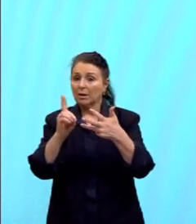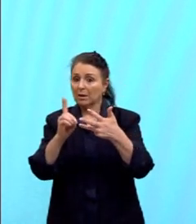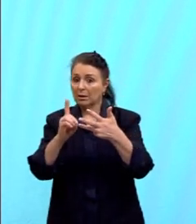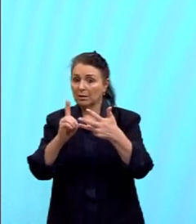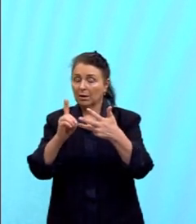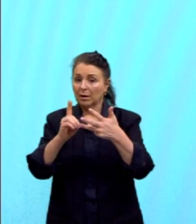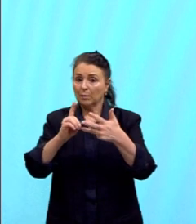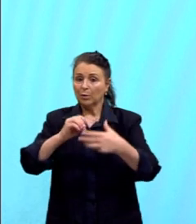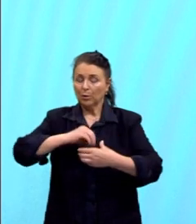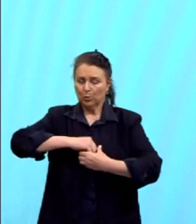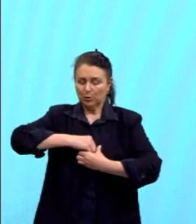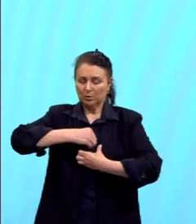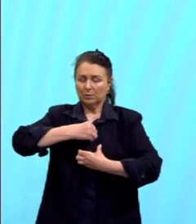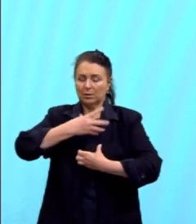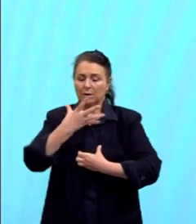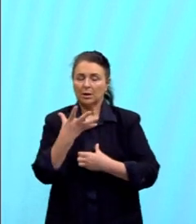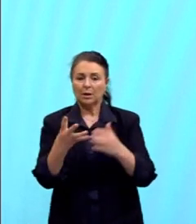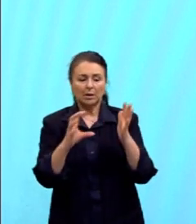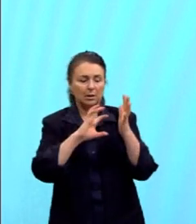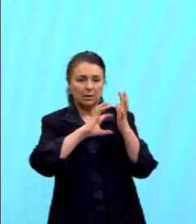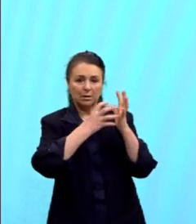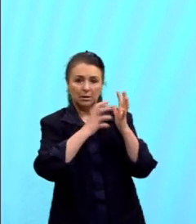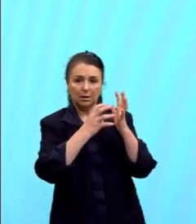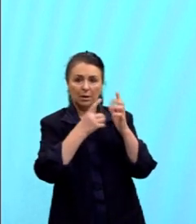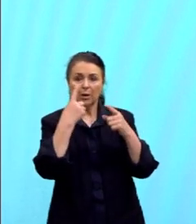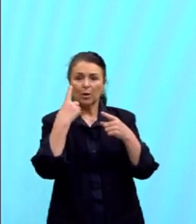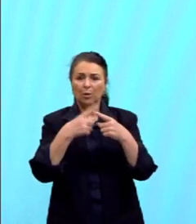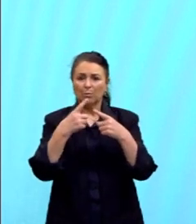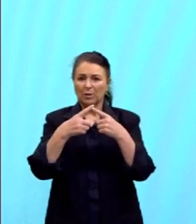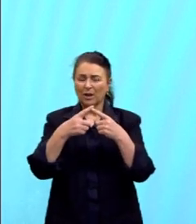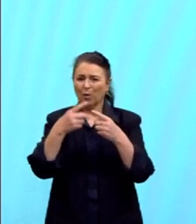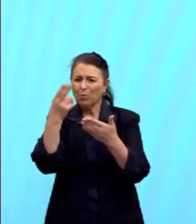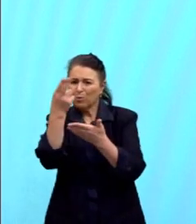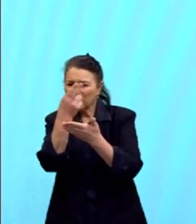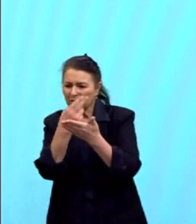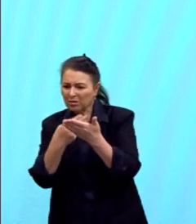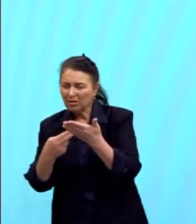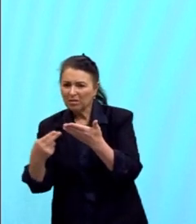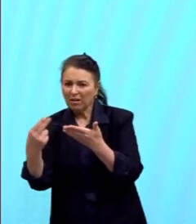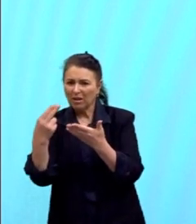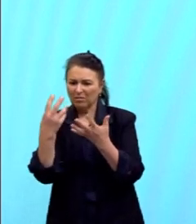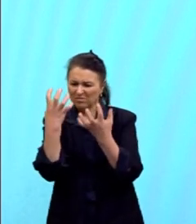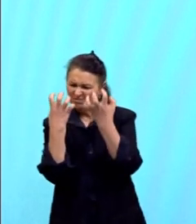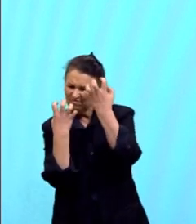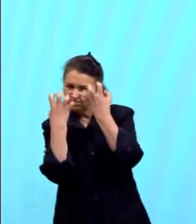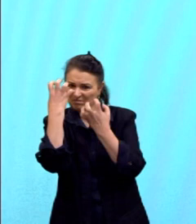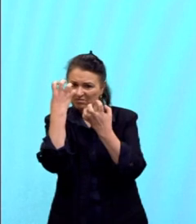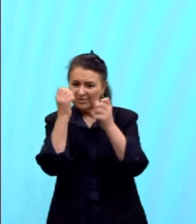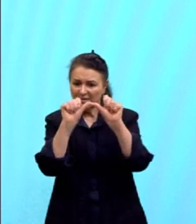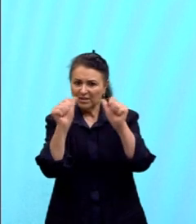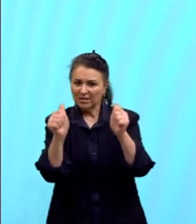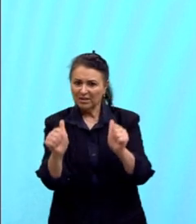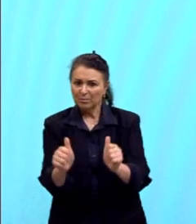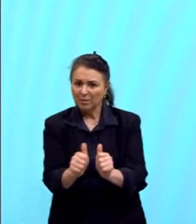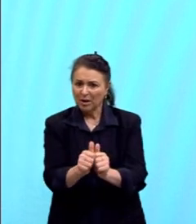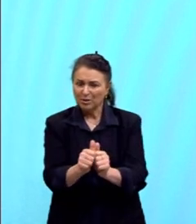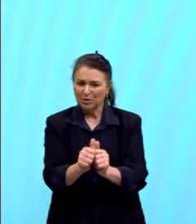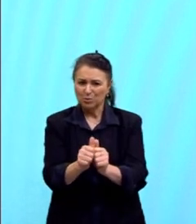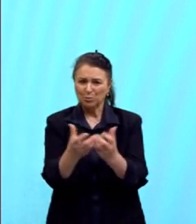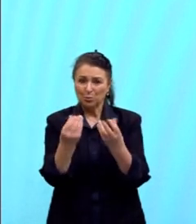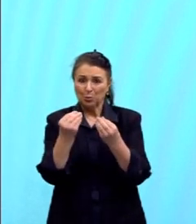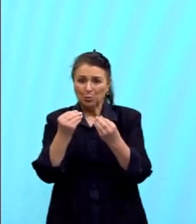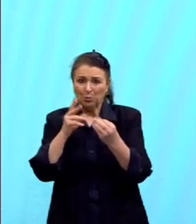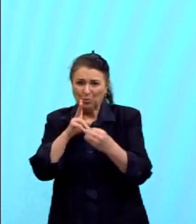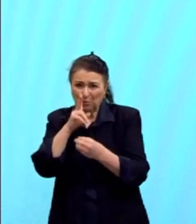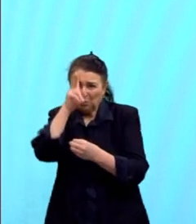expressionismo? Pela caricaturização, pela deformação da imagem através do exagero?